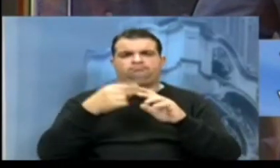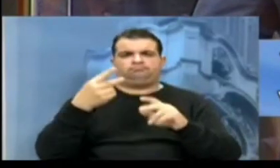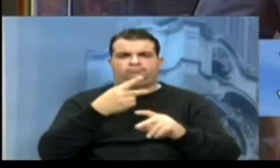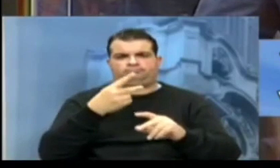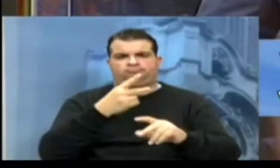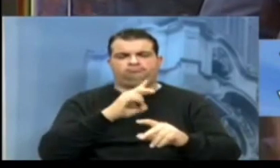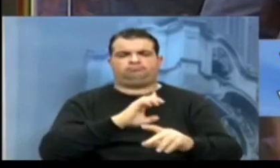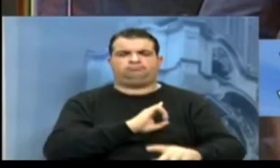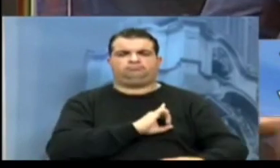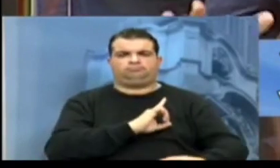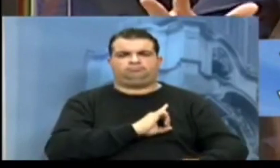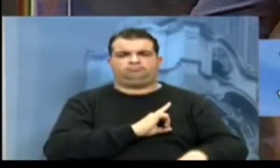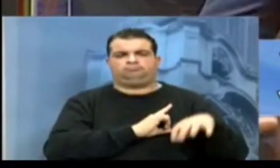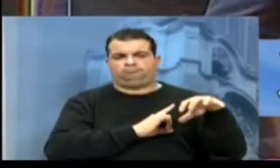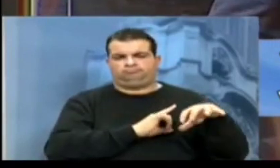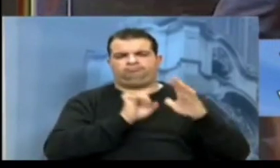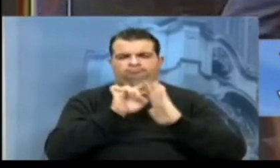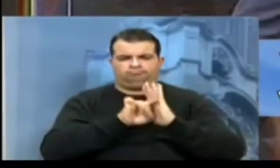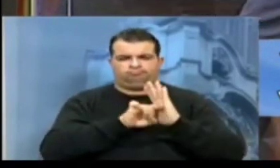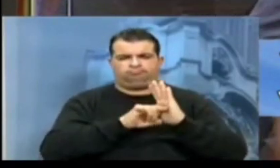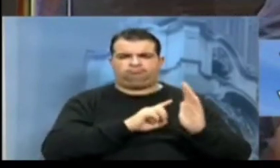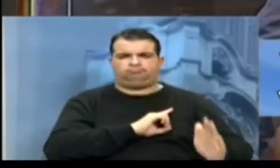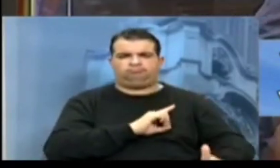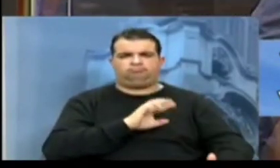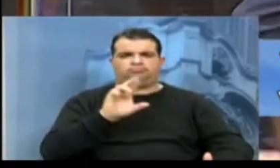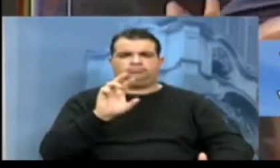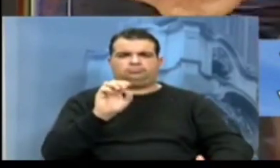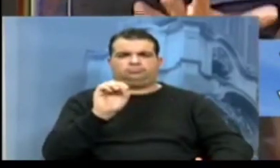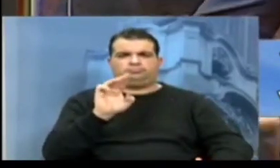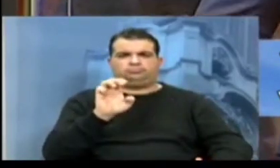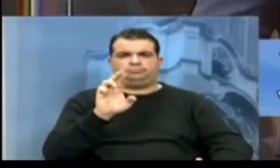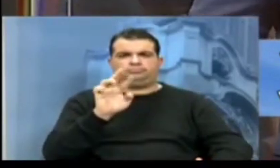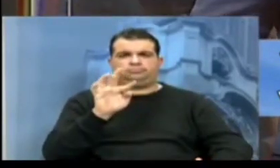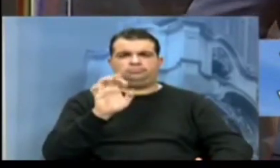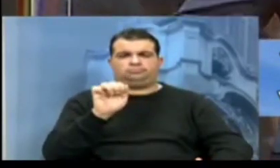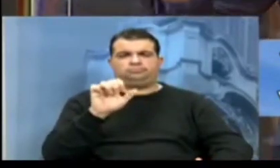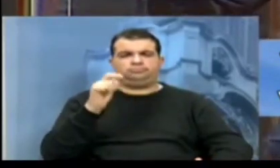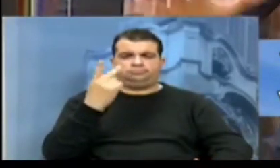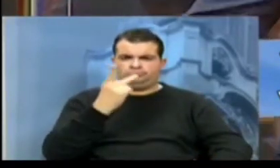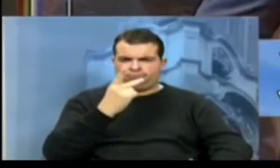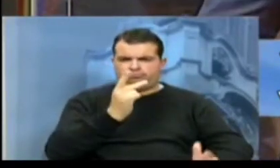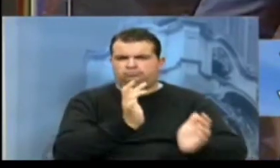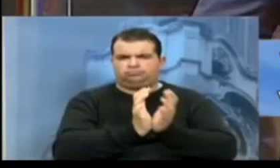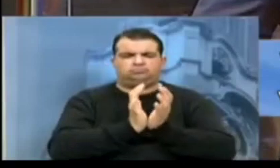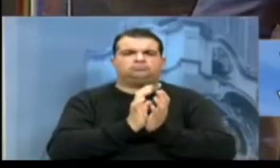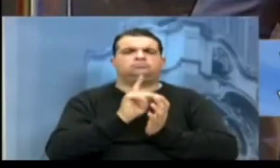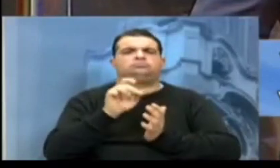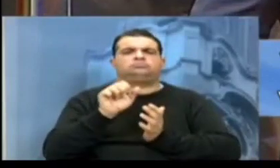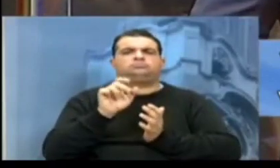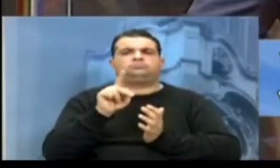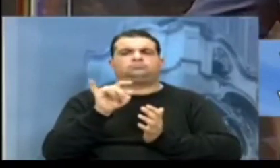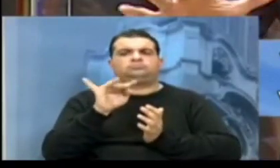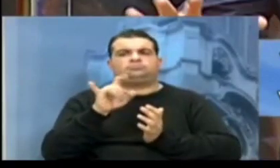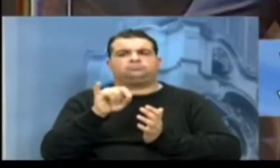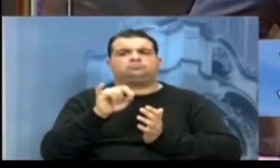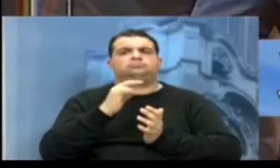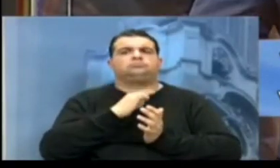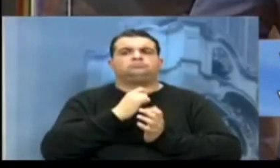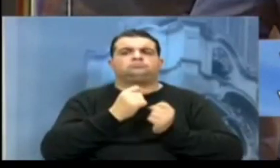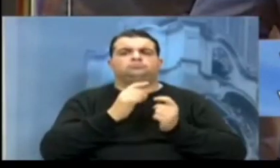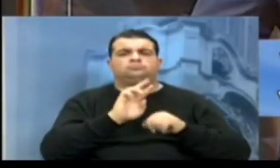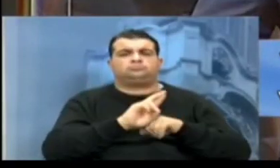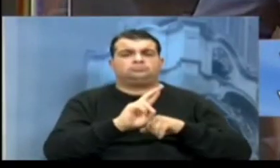homicídios, através da delegada Roberta, de todo o seu time, hoje temos aqui o Papito, temos aqui alguns